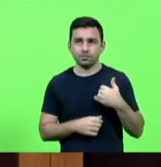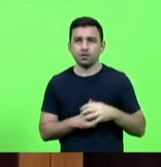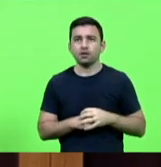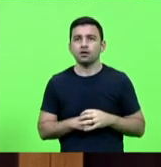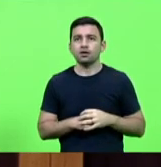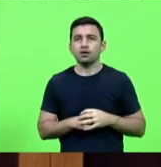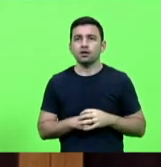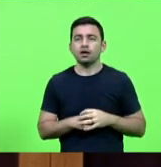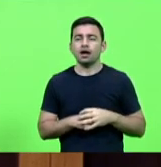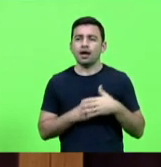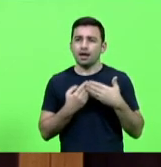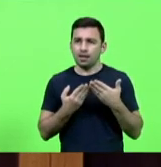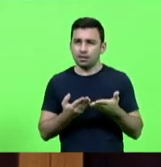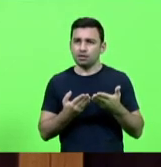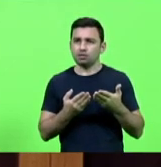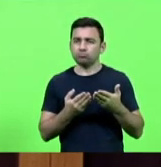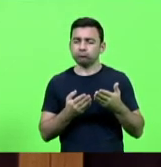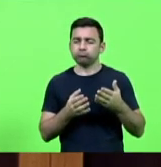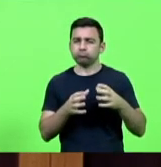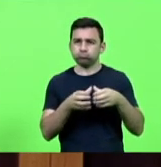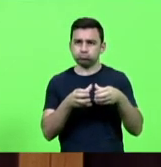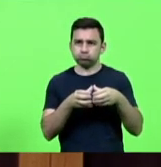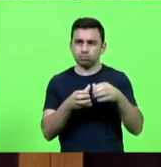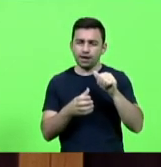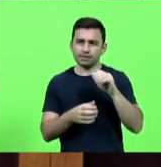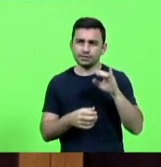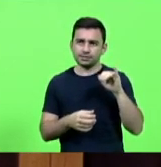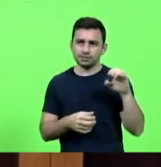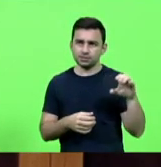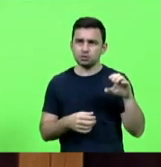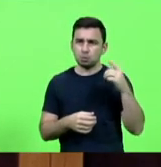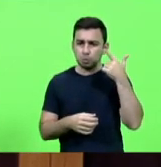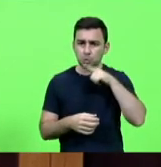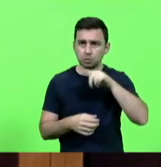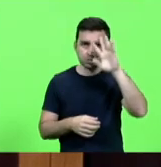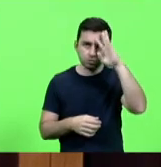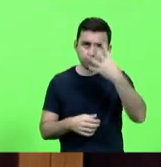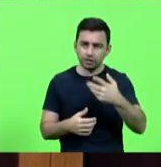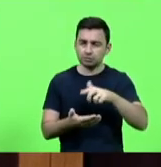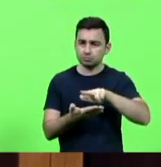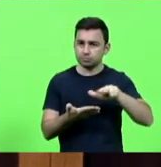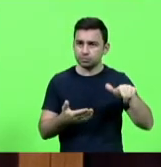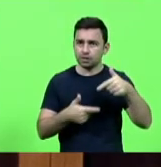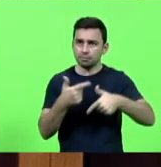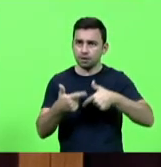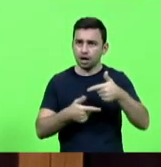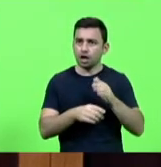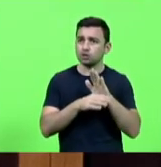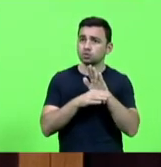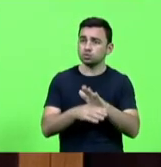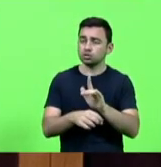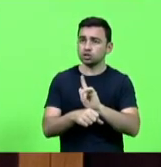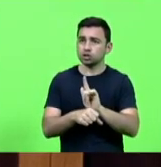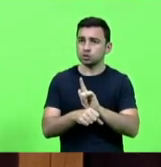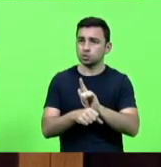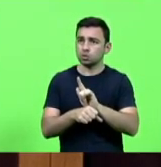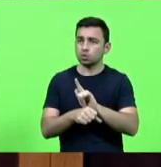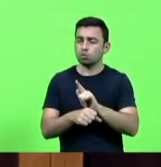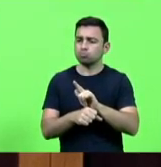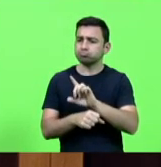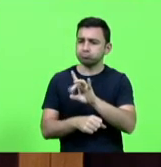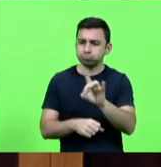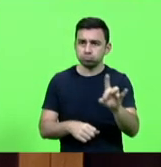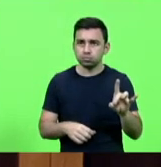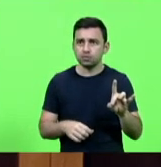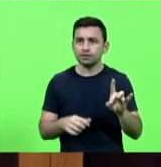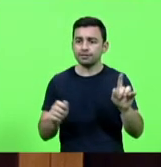ampliou e consolidou serviços e soluções facilitando o dia a dia dos gestores com oportunidade para